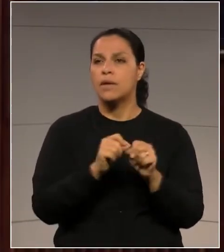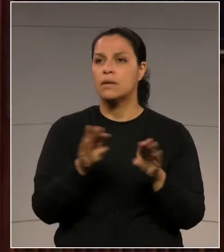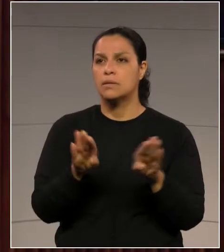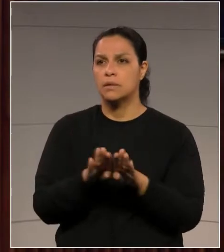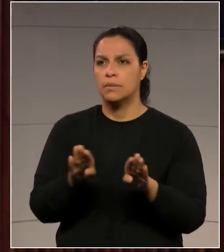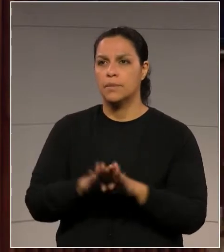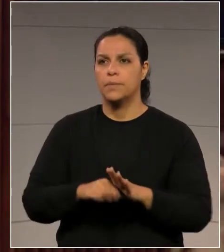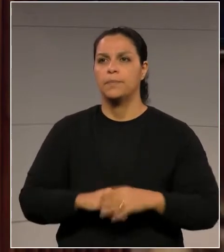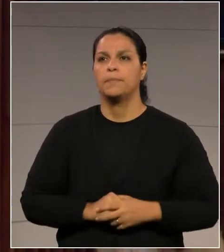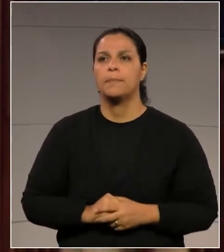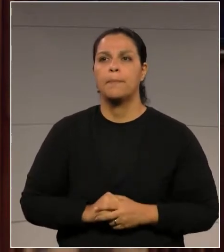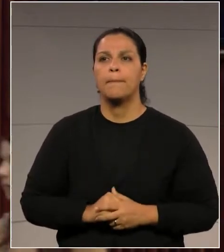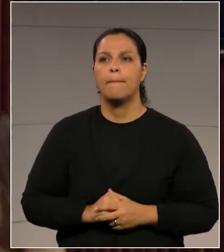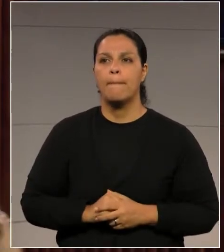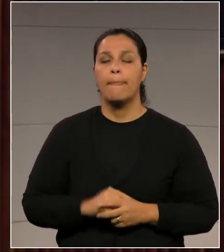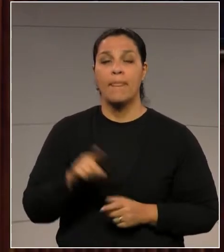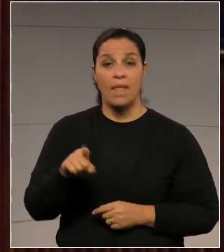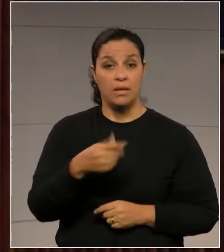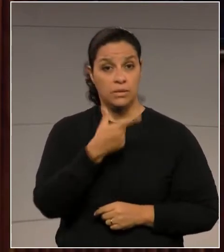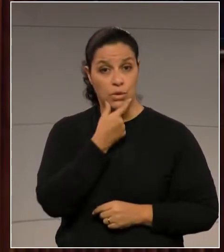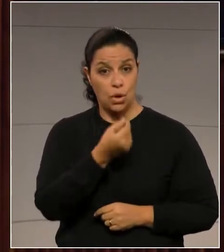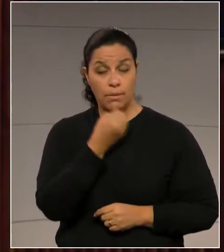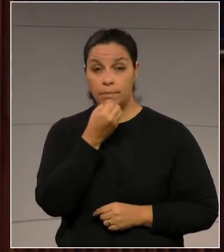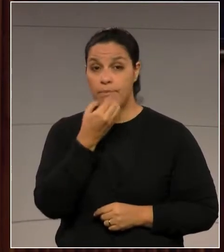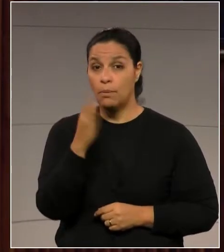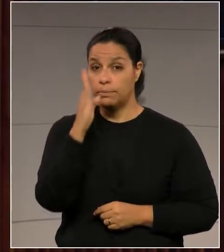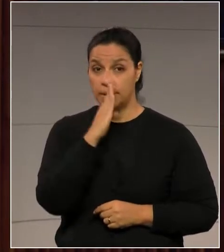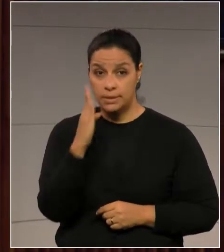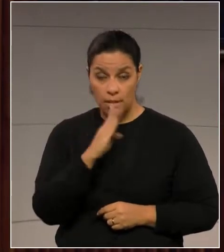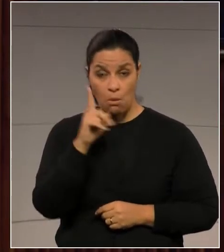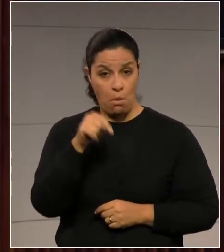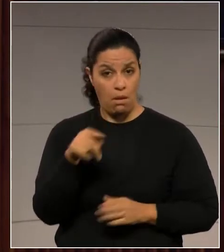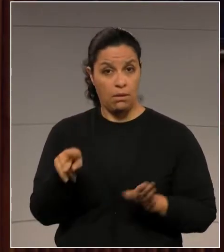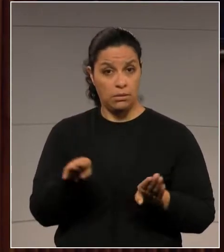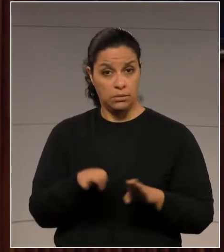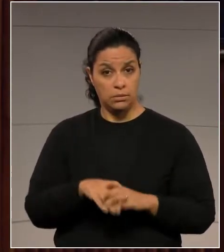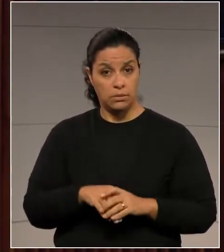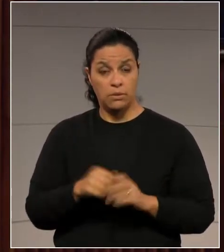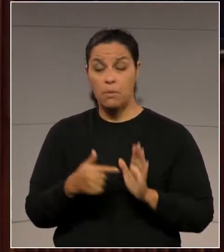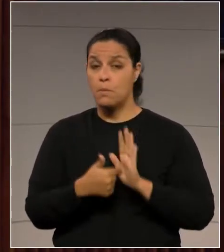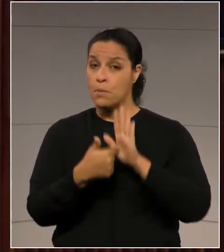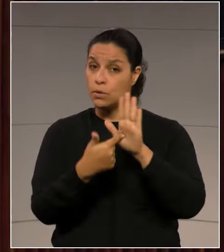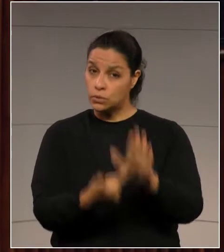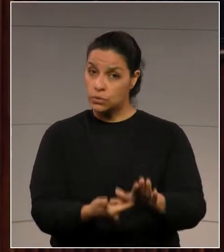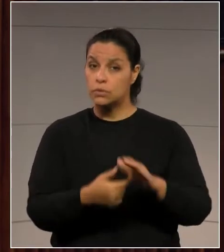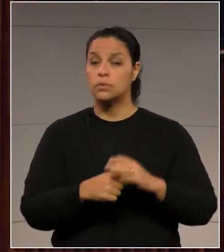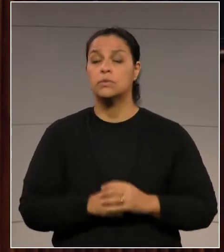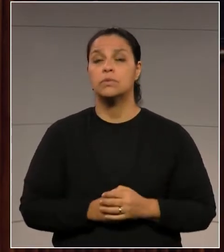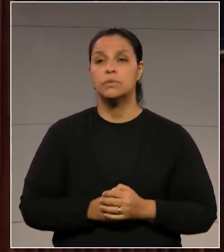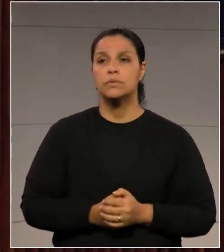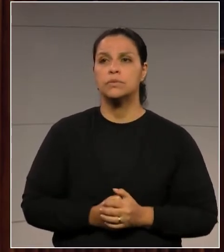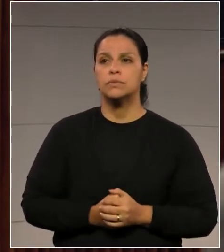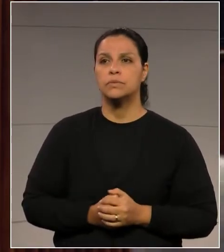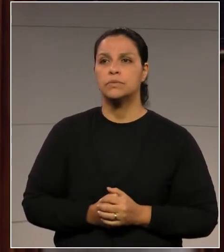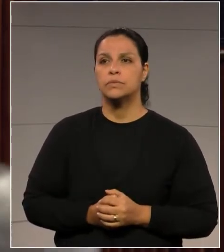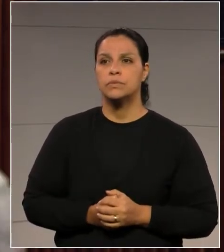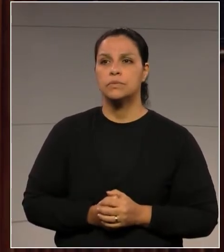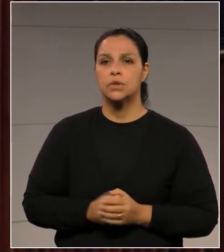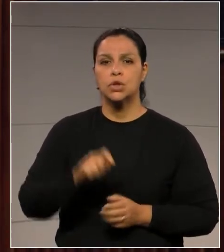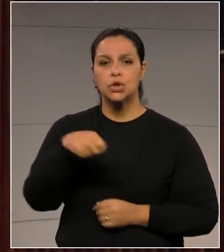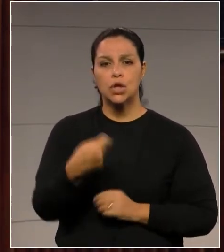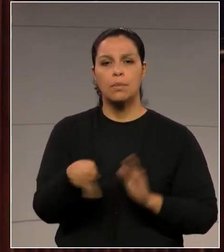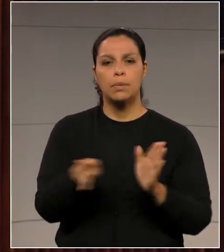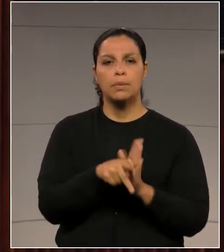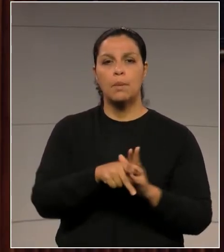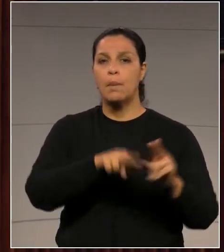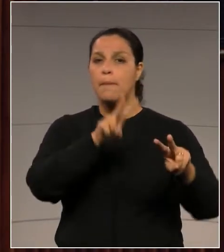bom brasileiro que é, se manifestou sobre